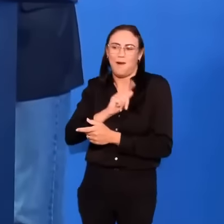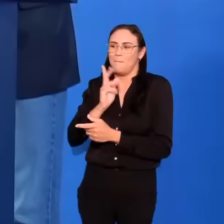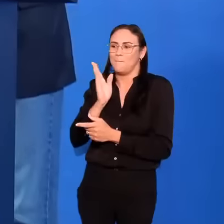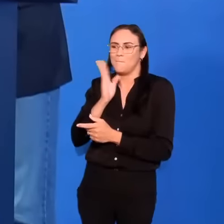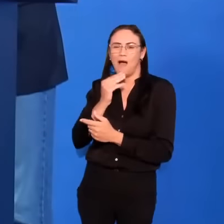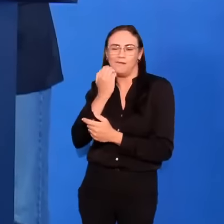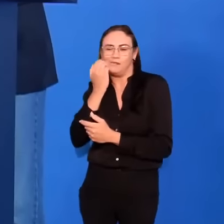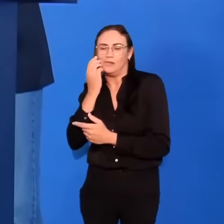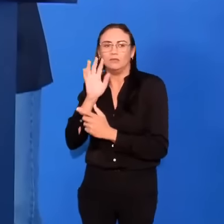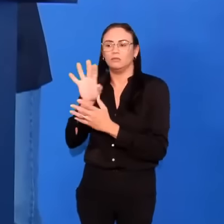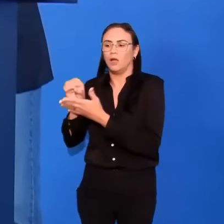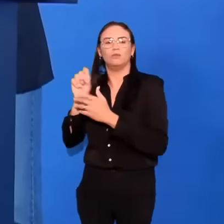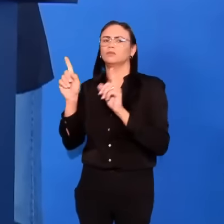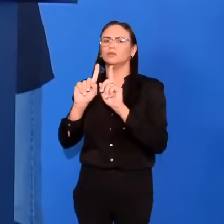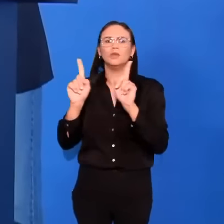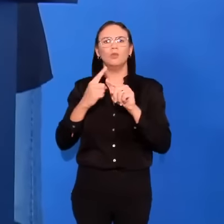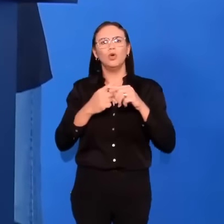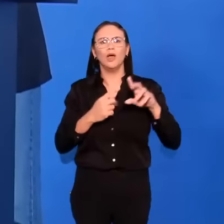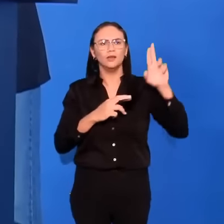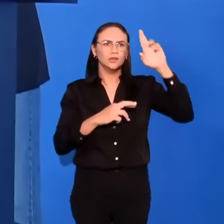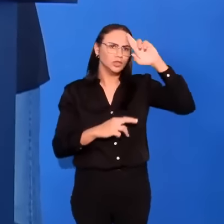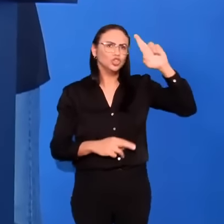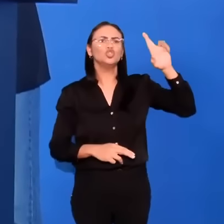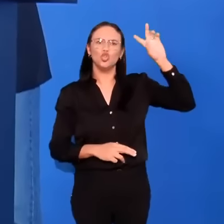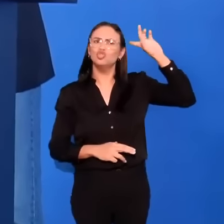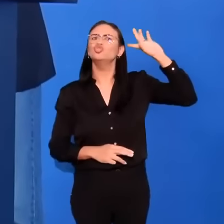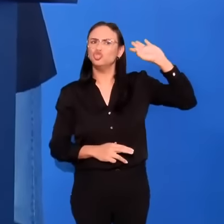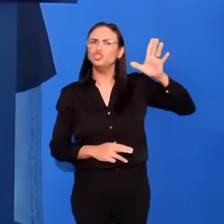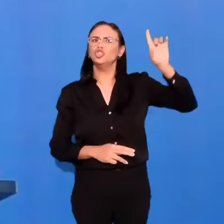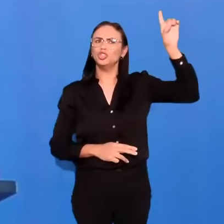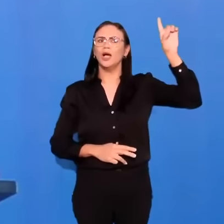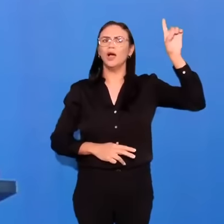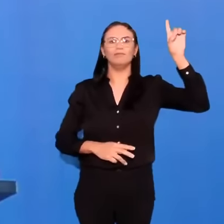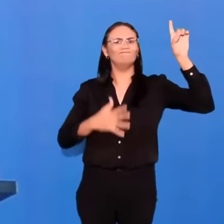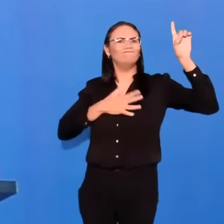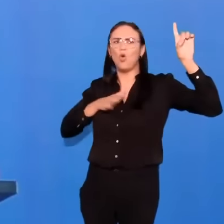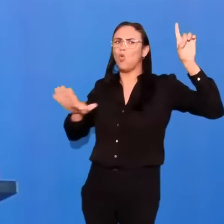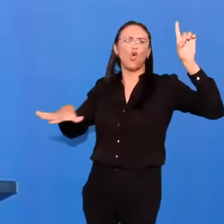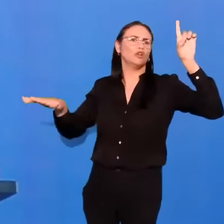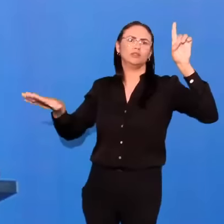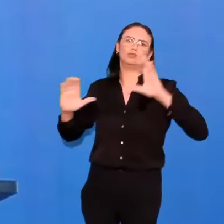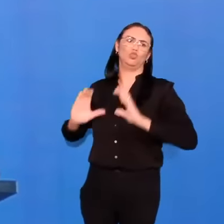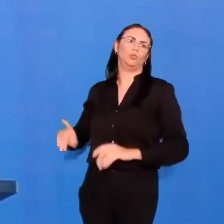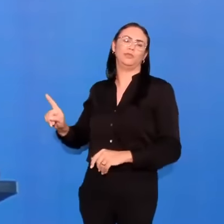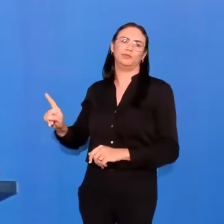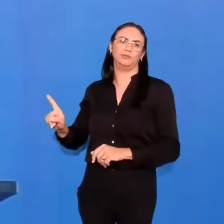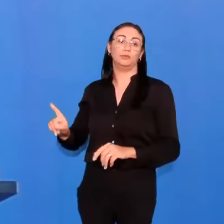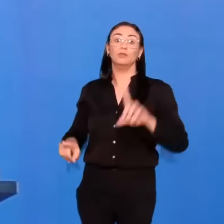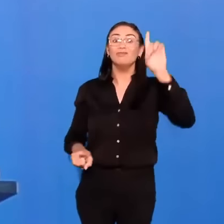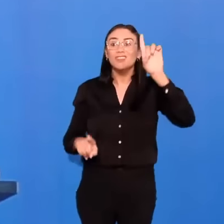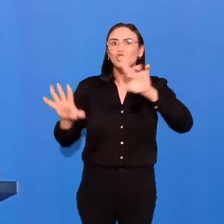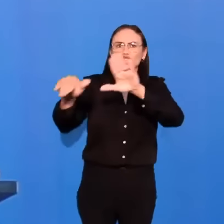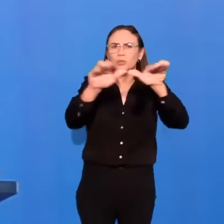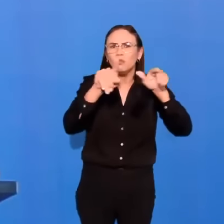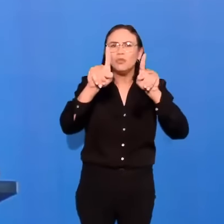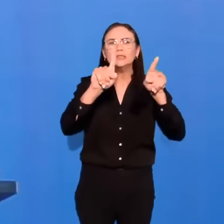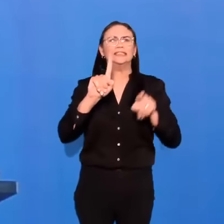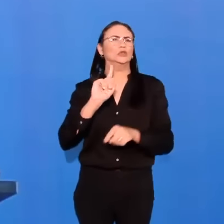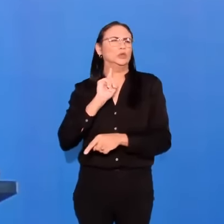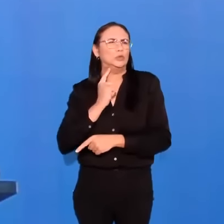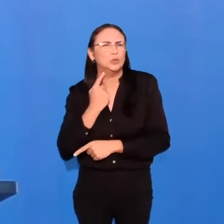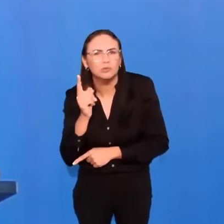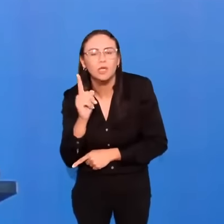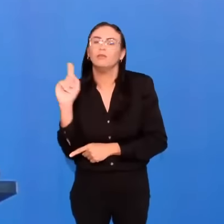nos avisamos e testificamos claramente, é o Vingador. Porquanto Deus não nos chamou para impureza, e sim para a